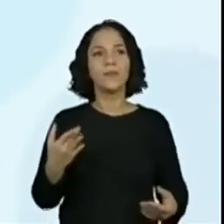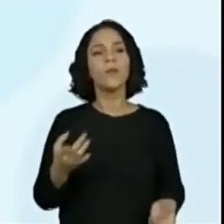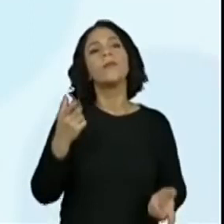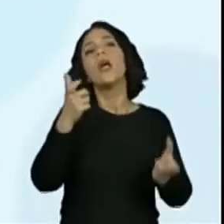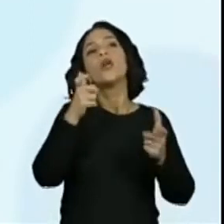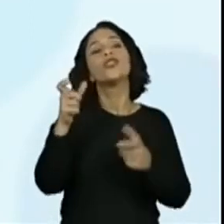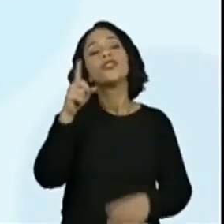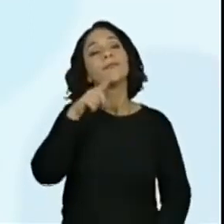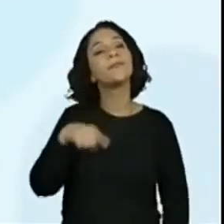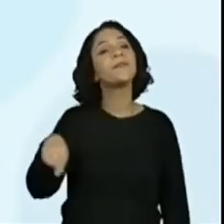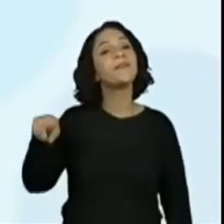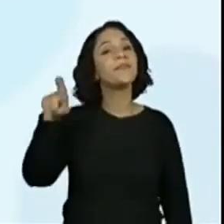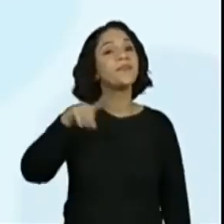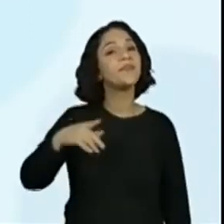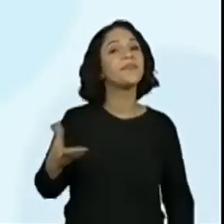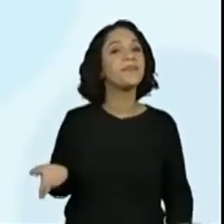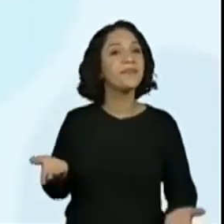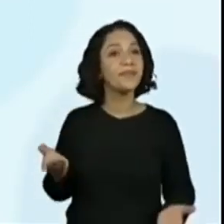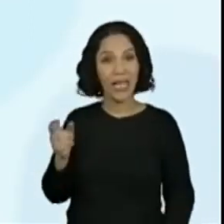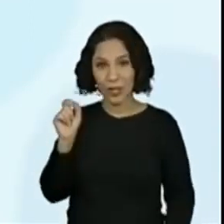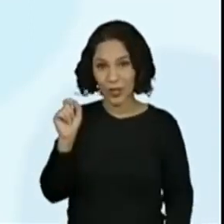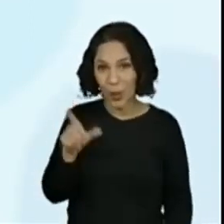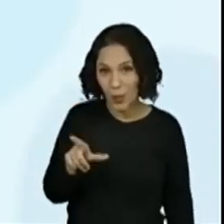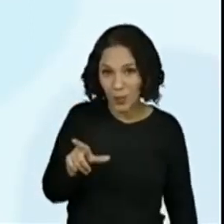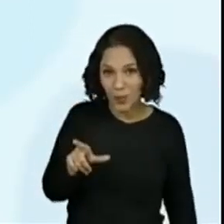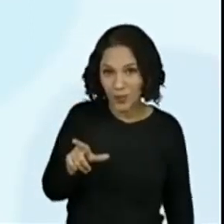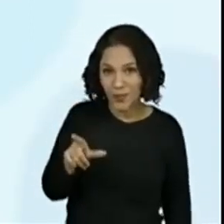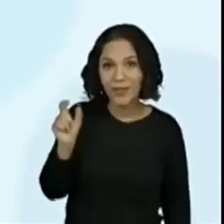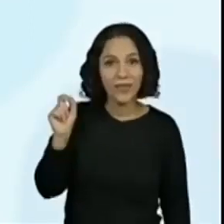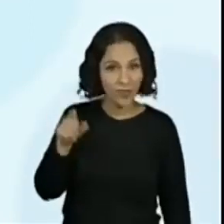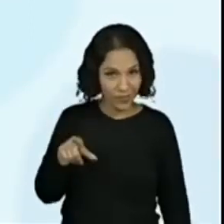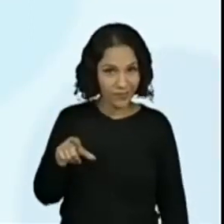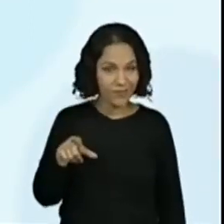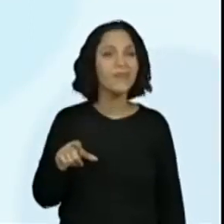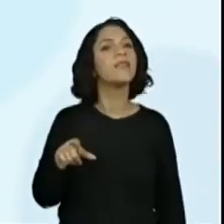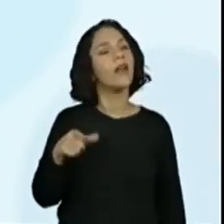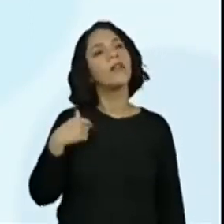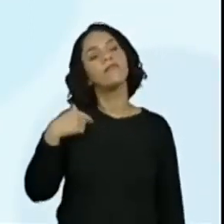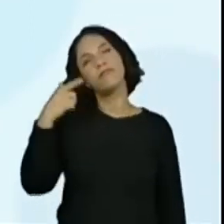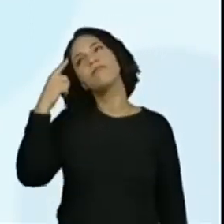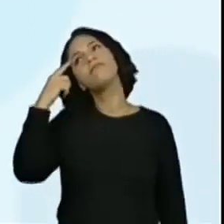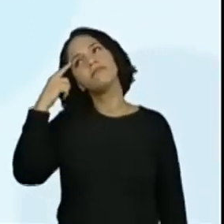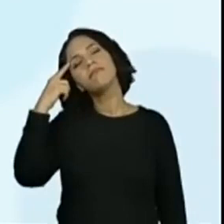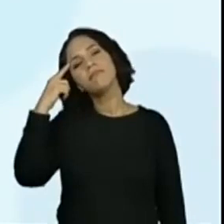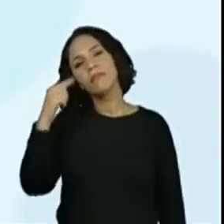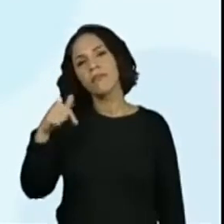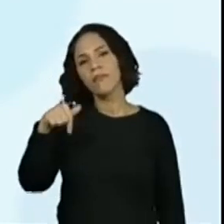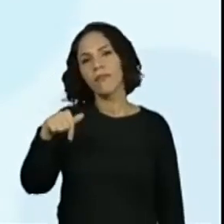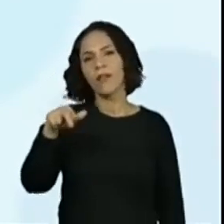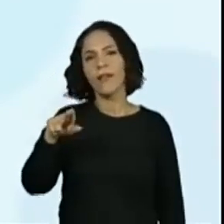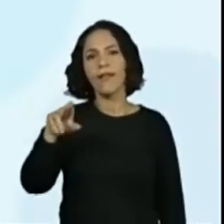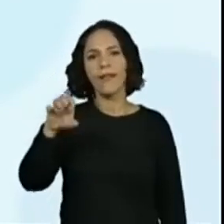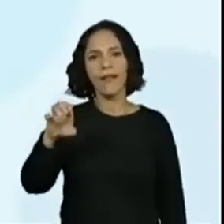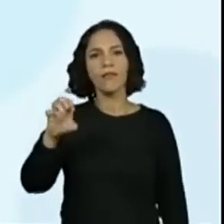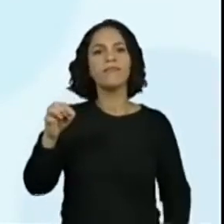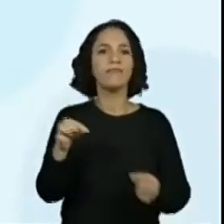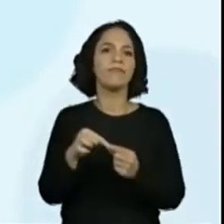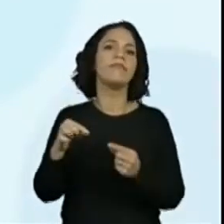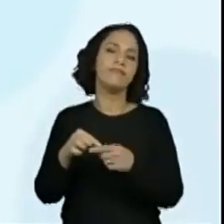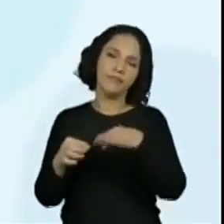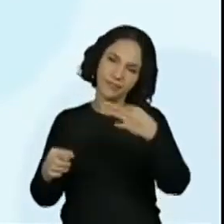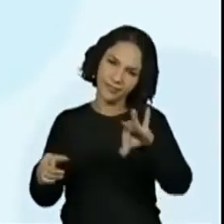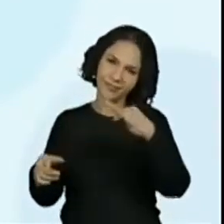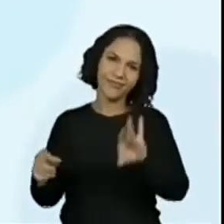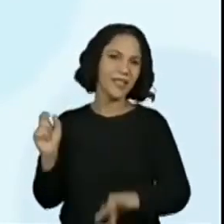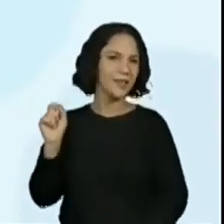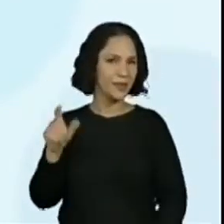que eles já falaram que é o azul. Que é o azul, quê? Realmente, a gente já tinha pensado nisso, que para escrever que, eu uso o que, o u e o